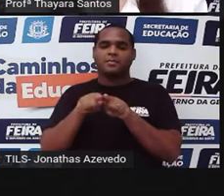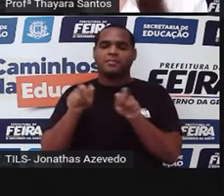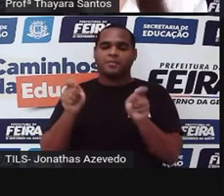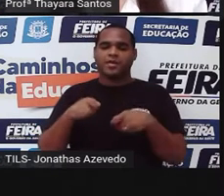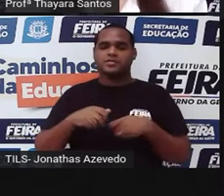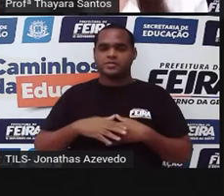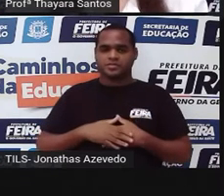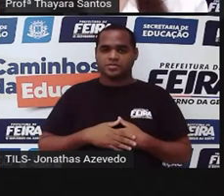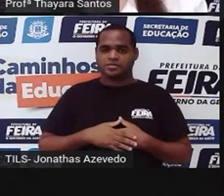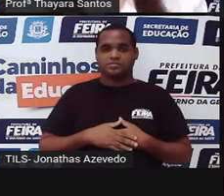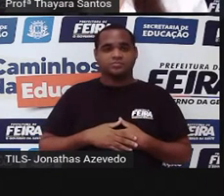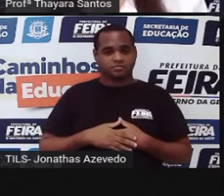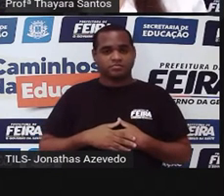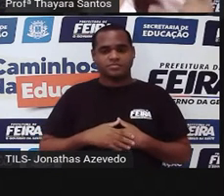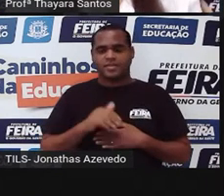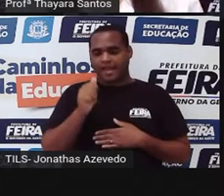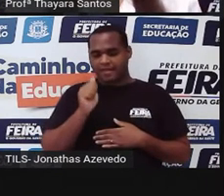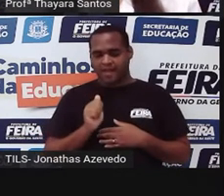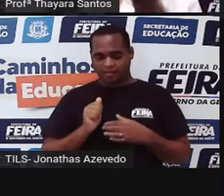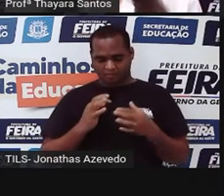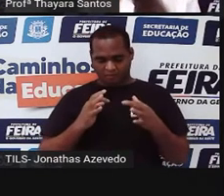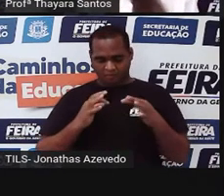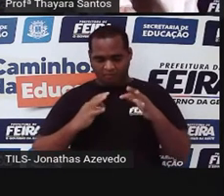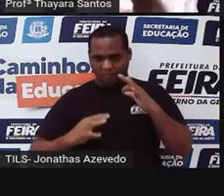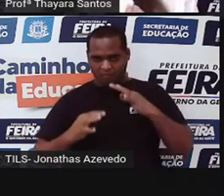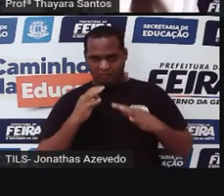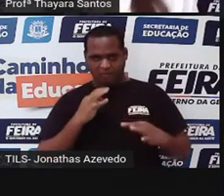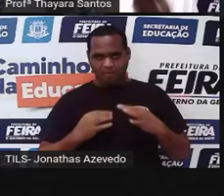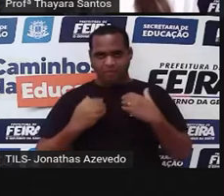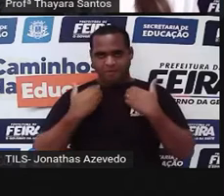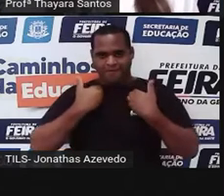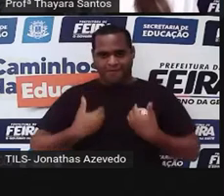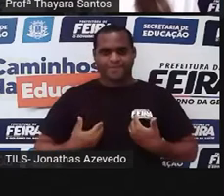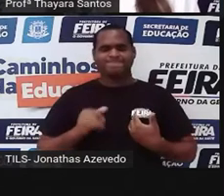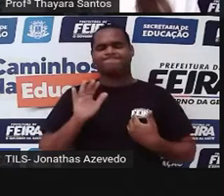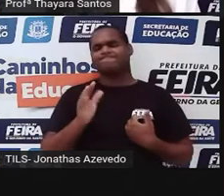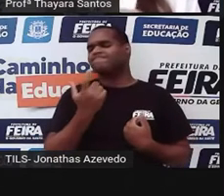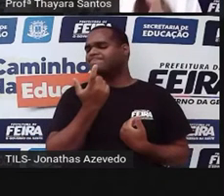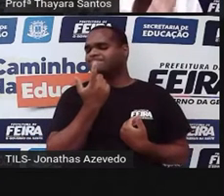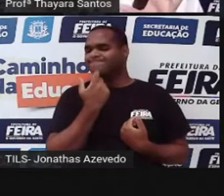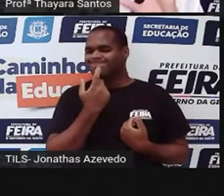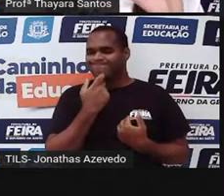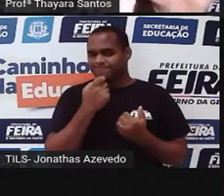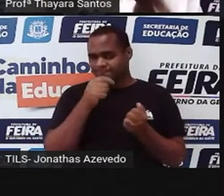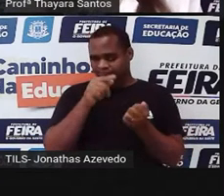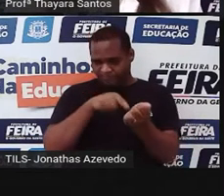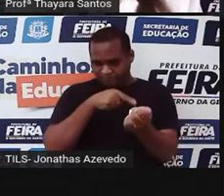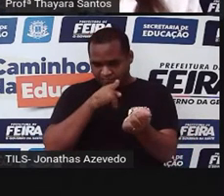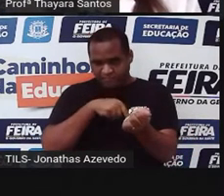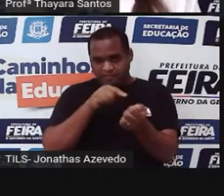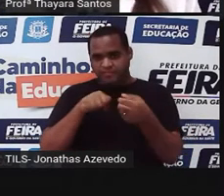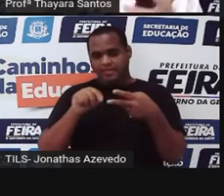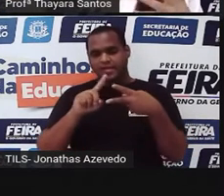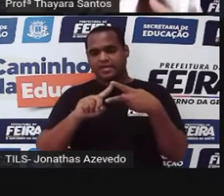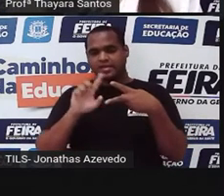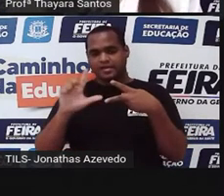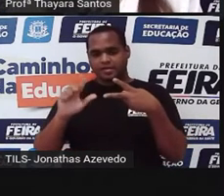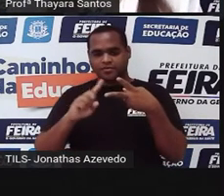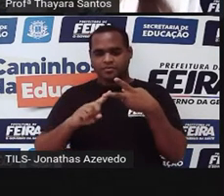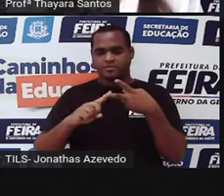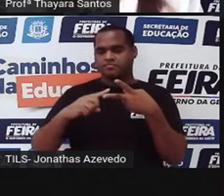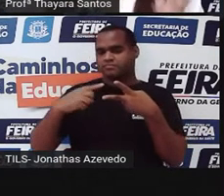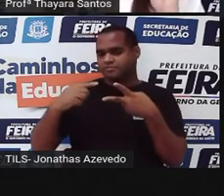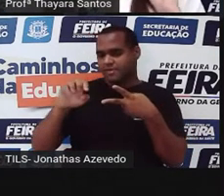da anemia falciforme. O é que acontece? A gente tem no nosso sangue, né? A gente tem os leucócitos, as hemácias e as